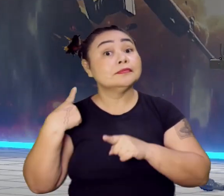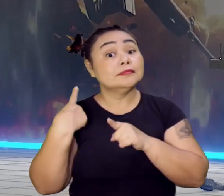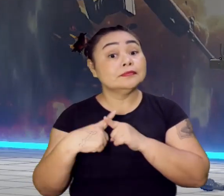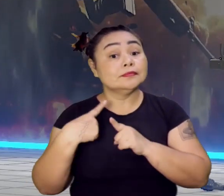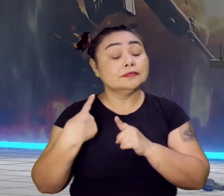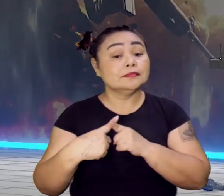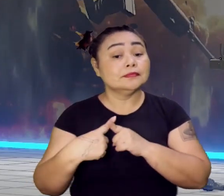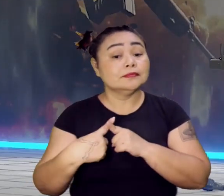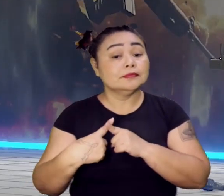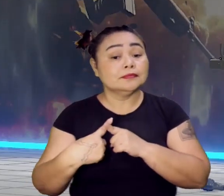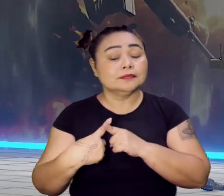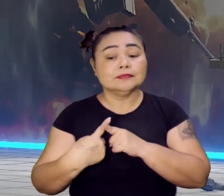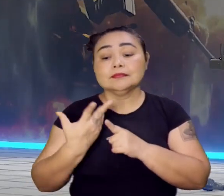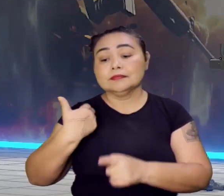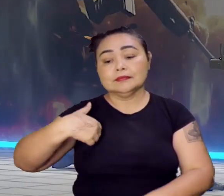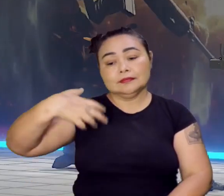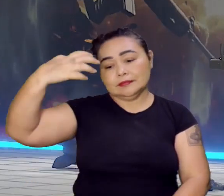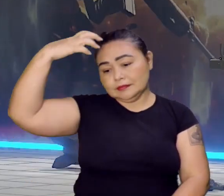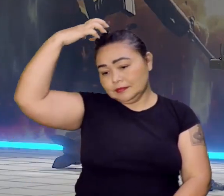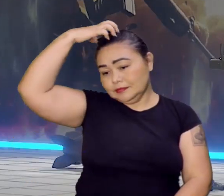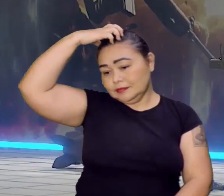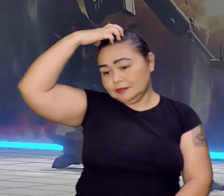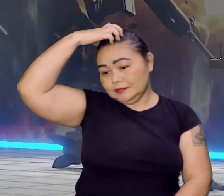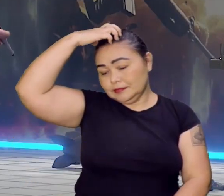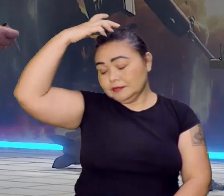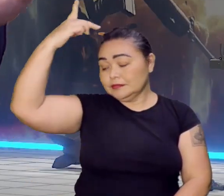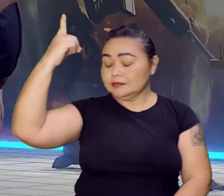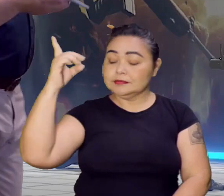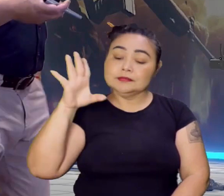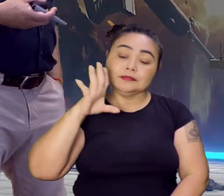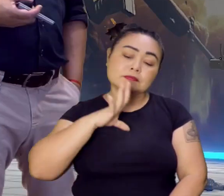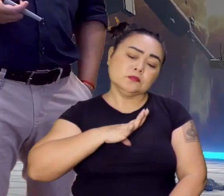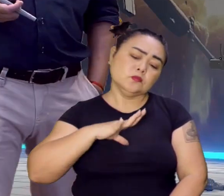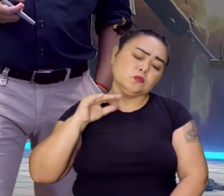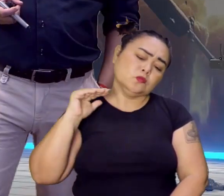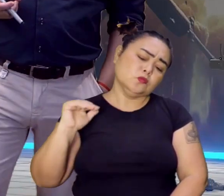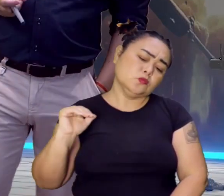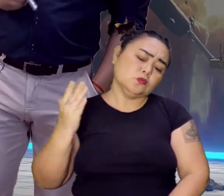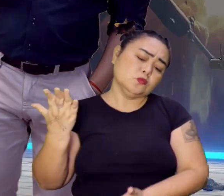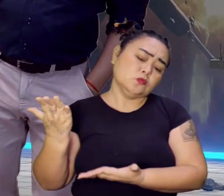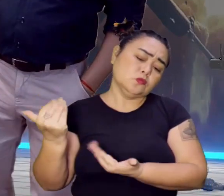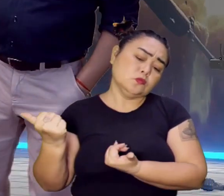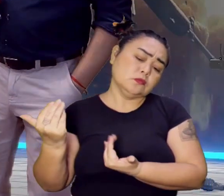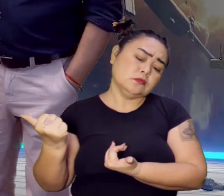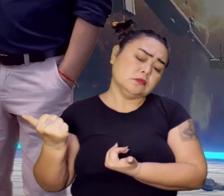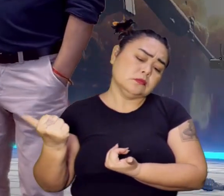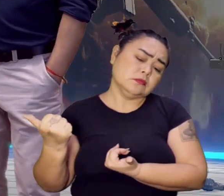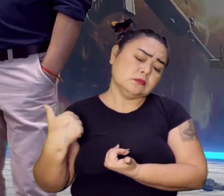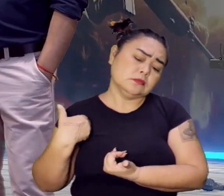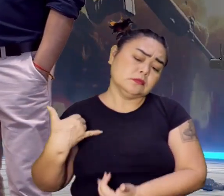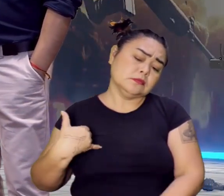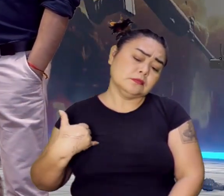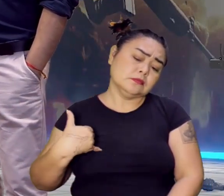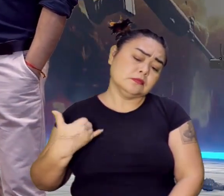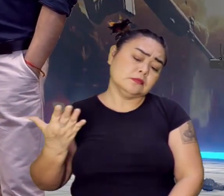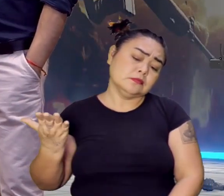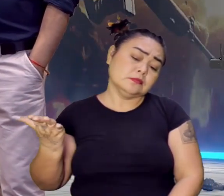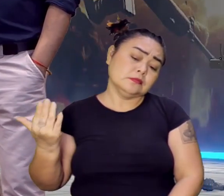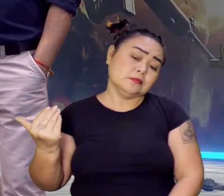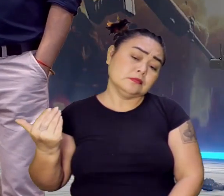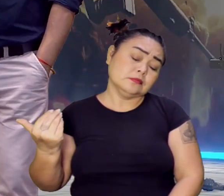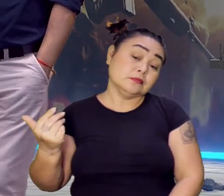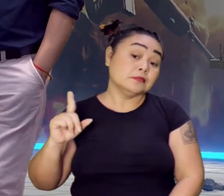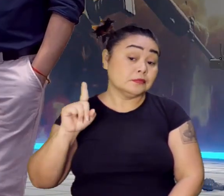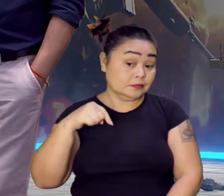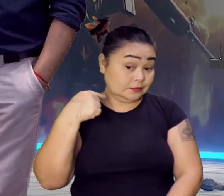Porque o rei de Portugal era um menino novo, na flor da idade. E